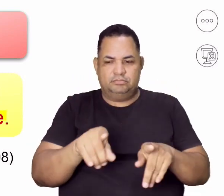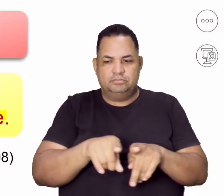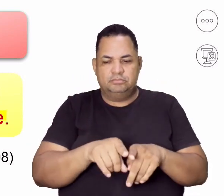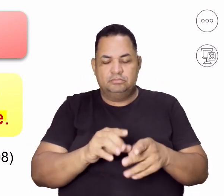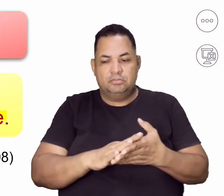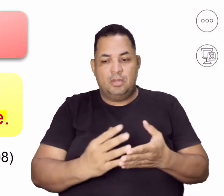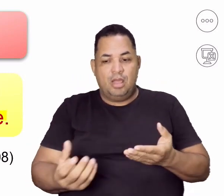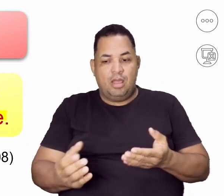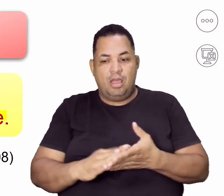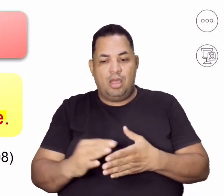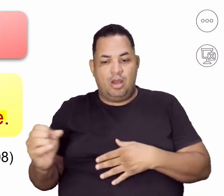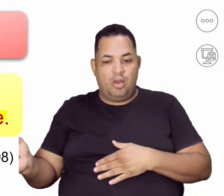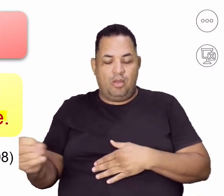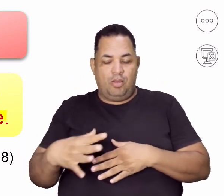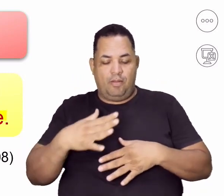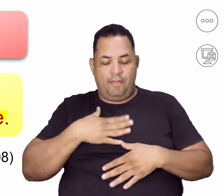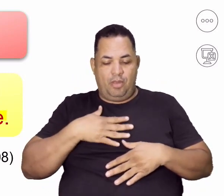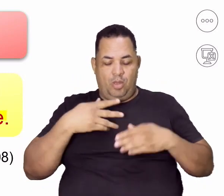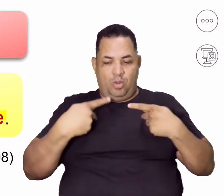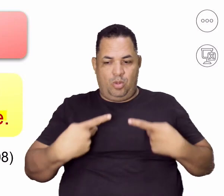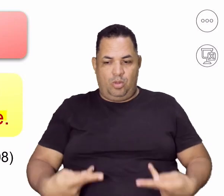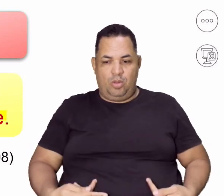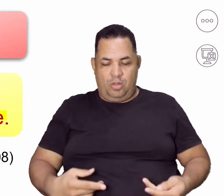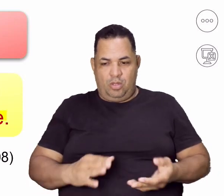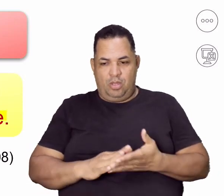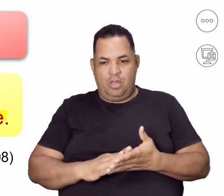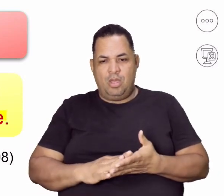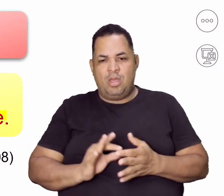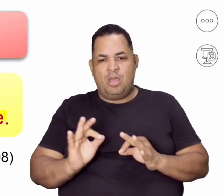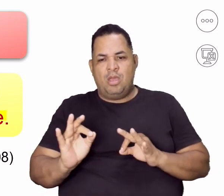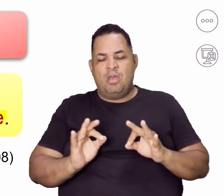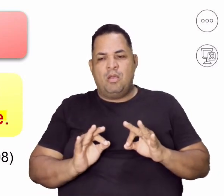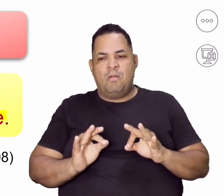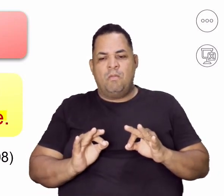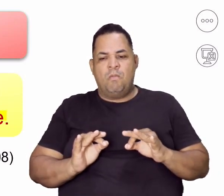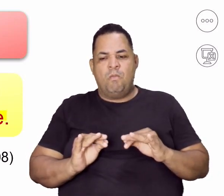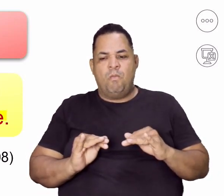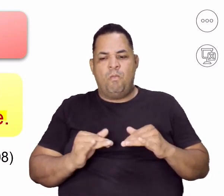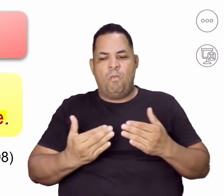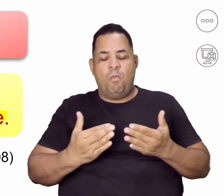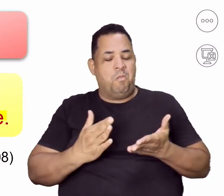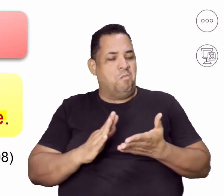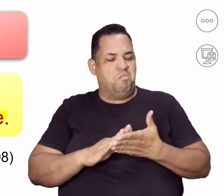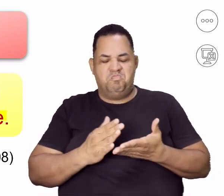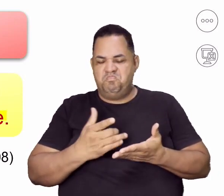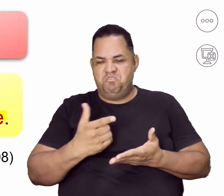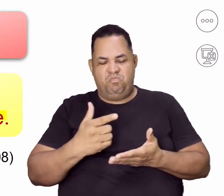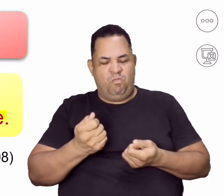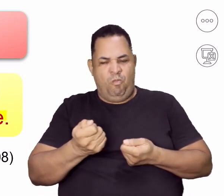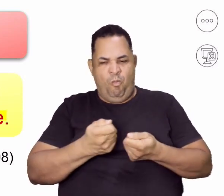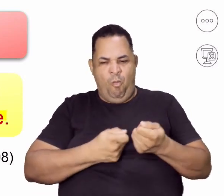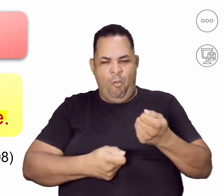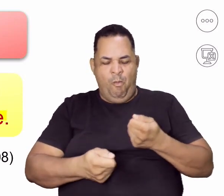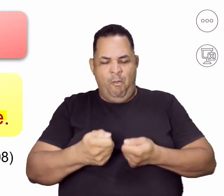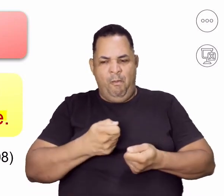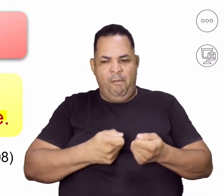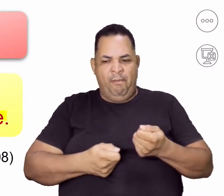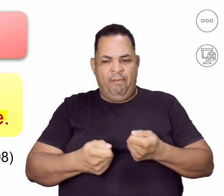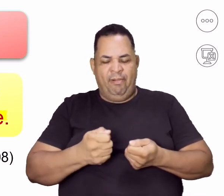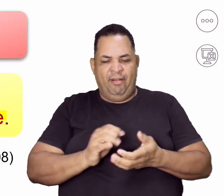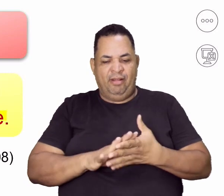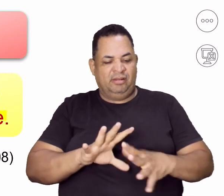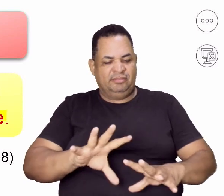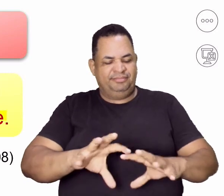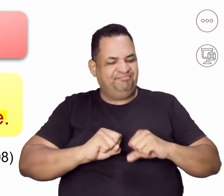um renovo no meu corpo, ele não tá sendo aí bem administrado, ele não tá caindo, ele não tá sendo